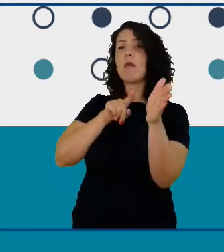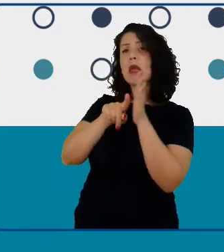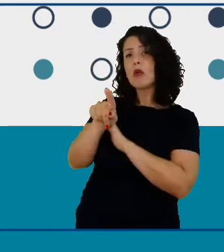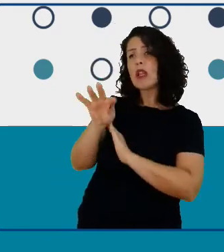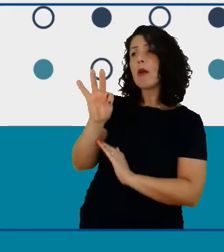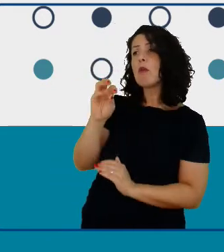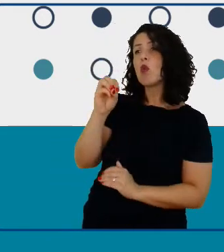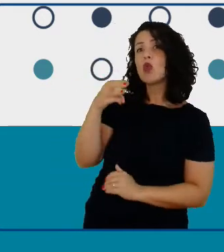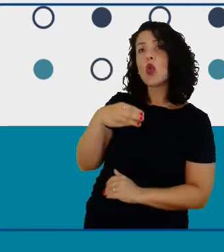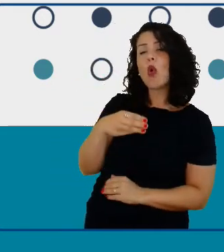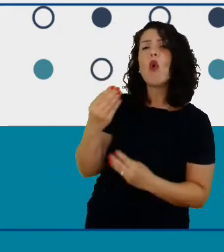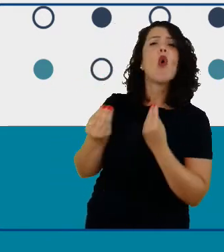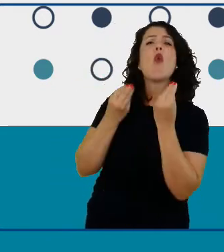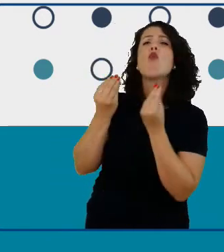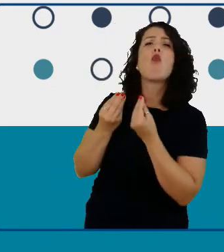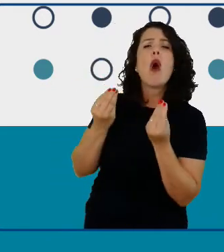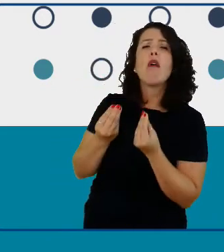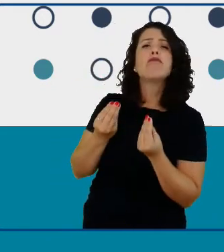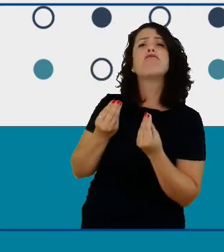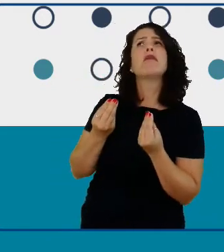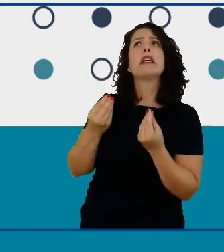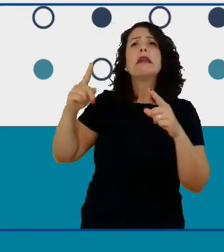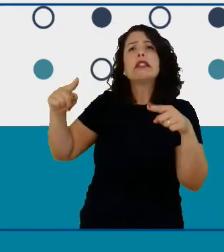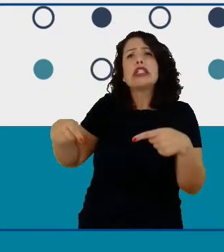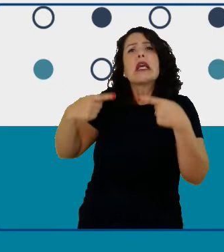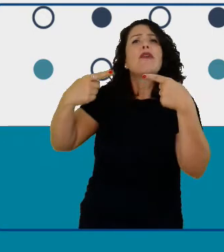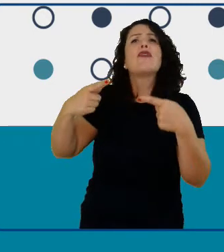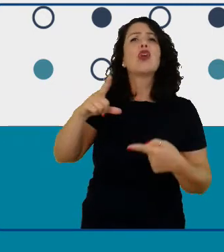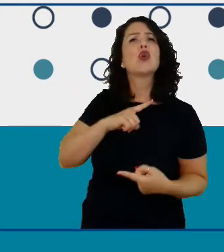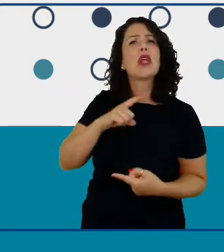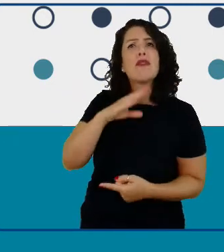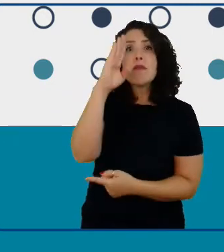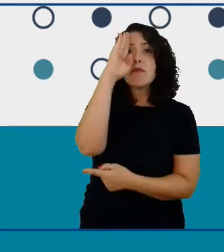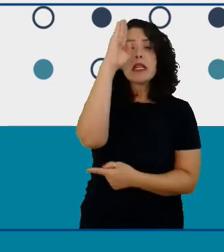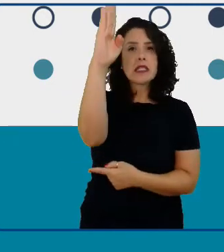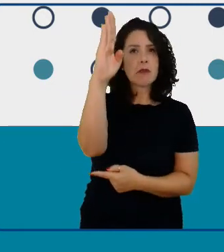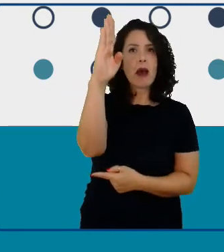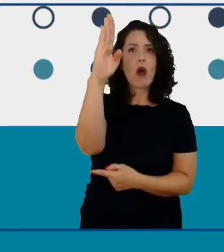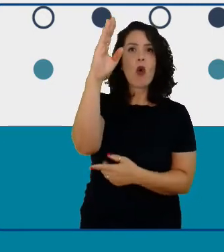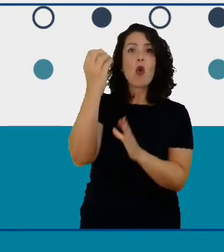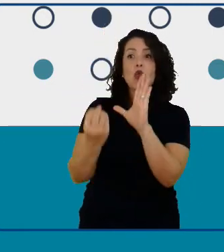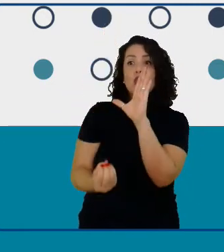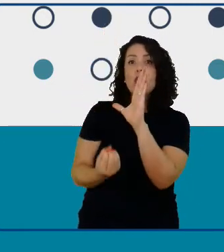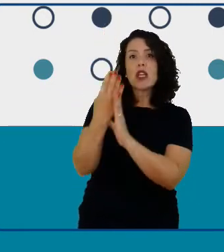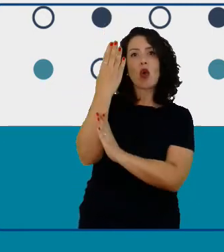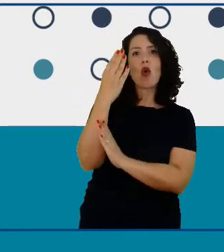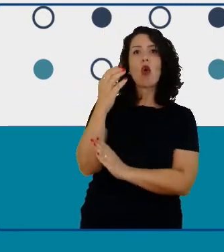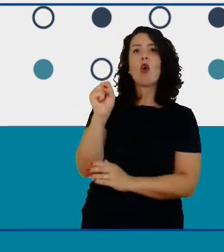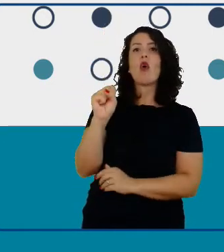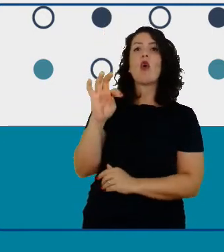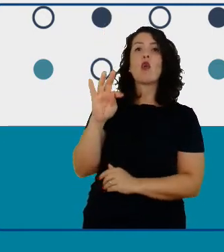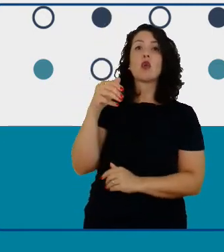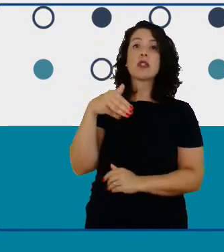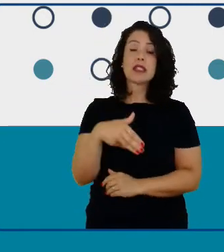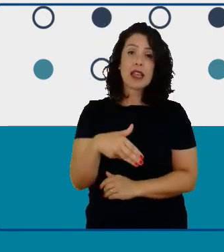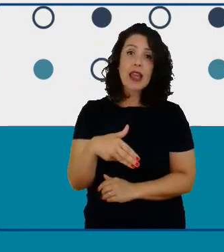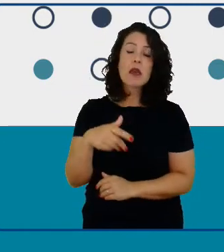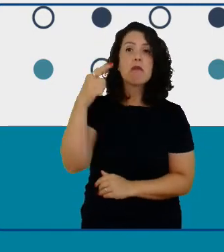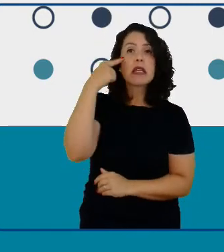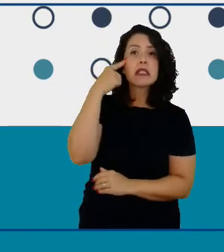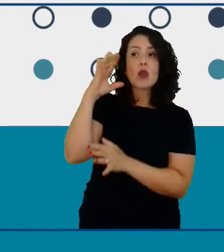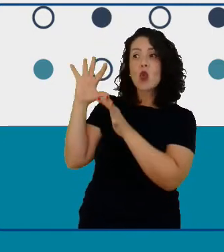foram os principais desafios na implementação dos STEM clubs no contexto britânico